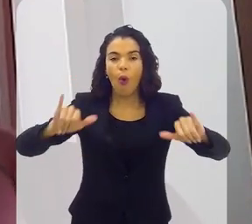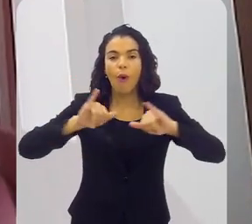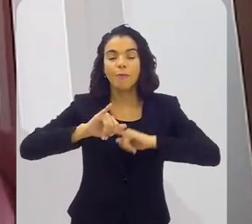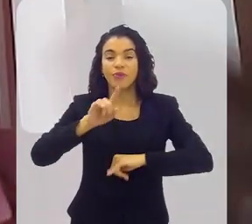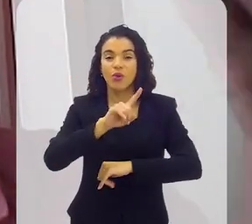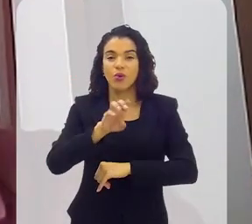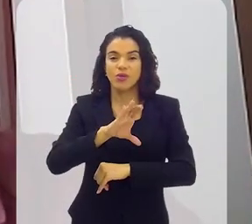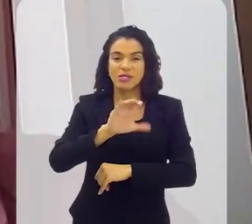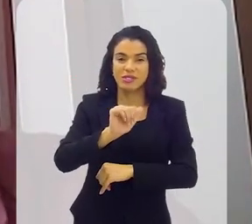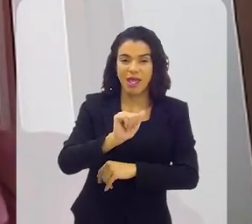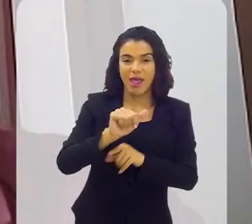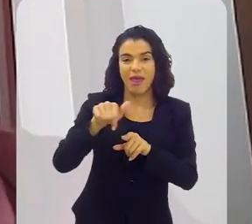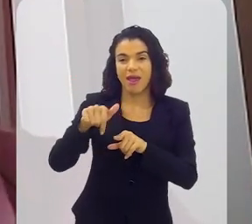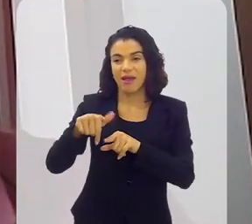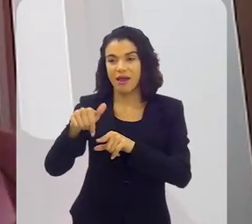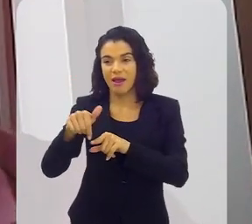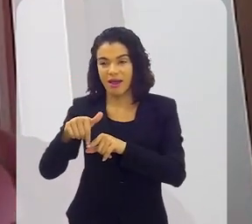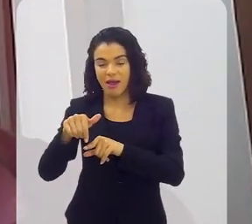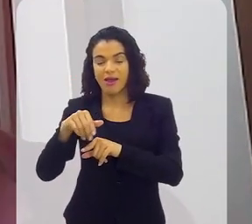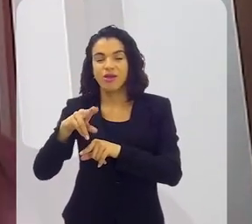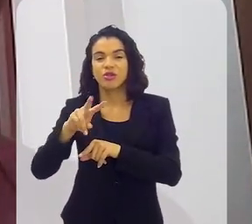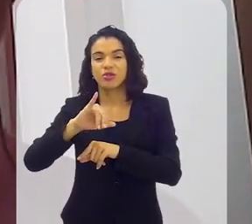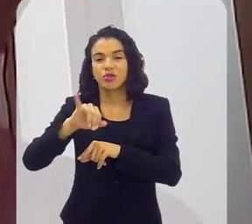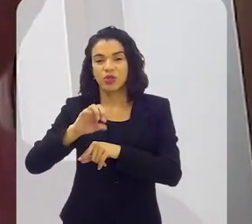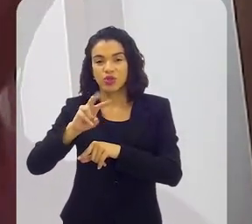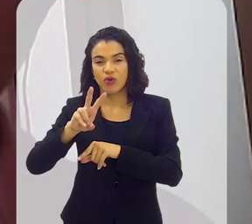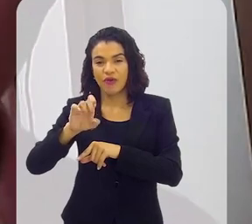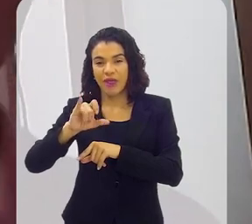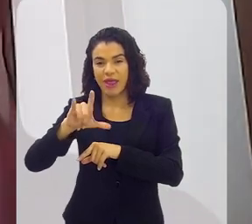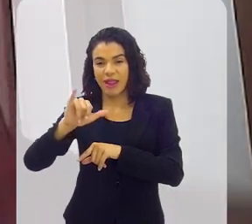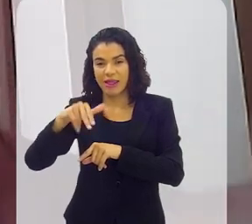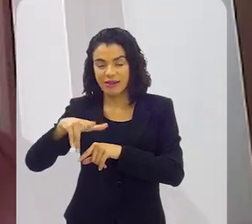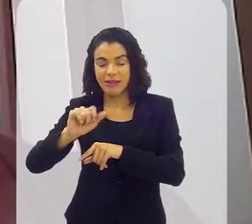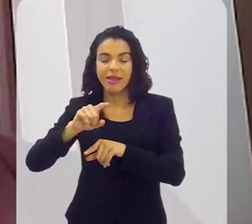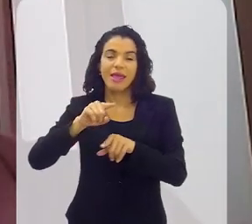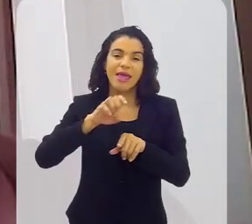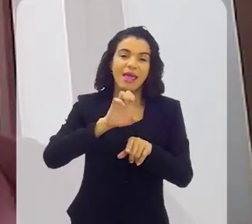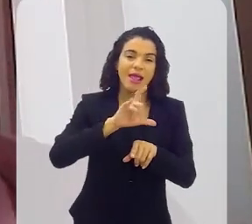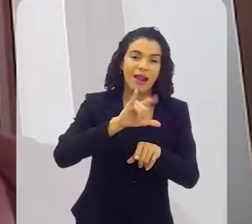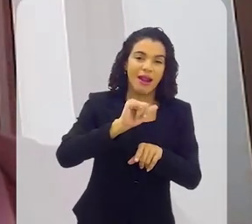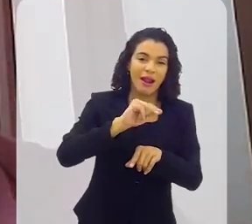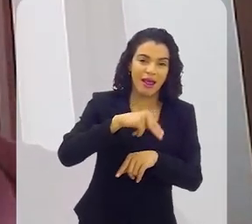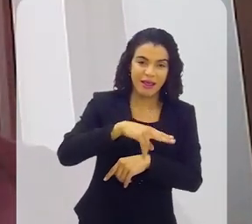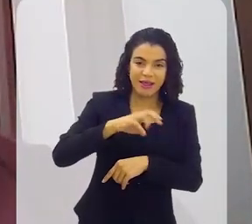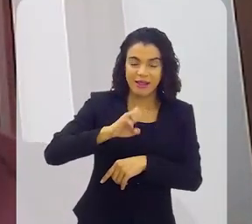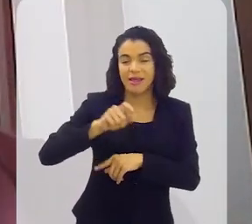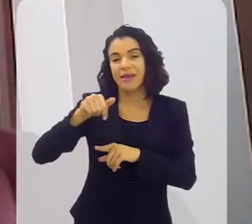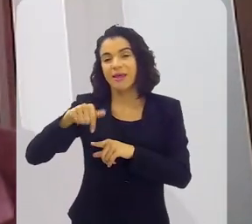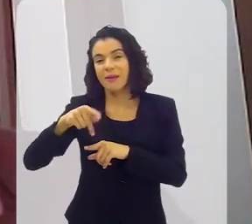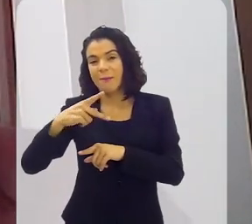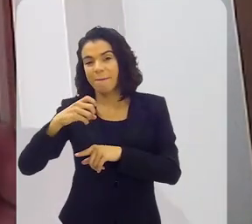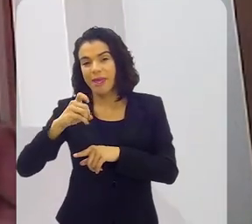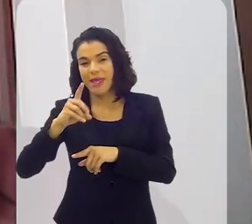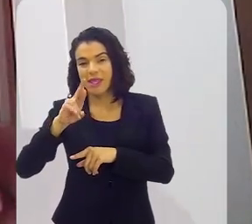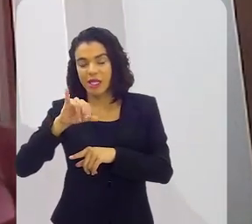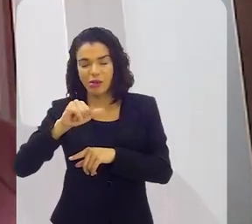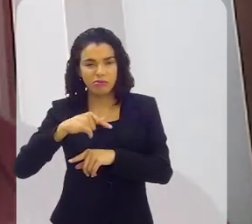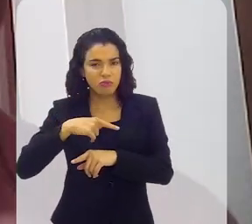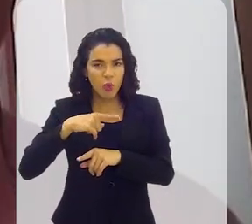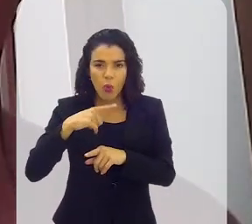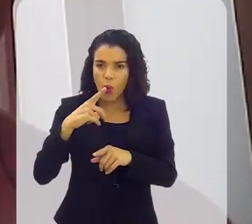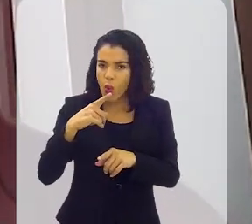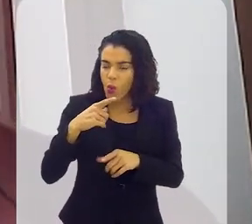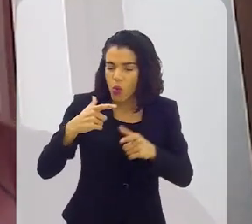para o solo e a Juvelina foi para o solo. E aí, no outro ano, foi a Elane e o Pedrinho e depois foi o Mauro. Um disco com